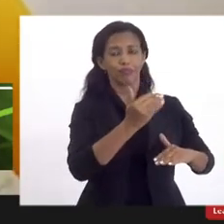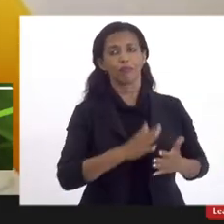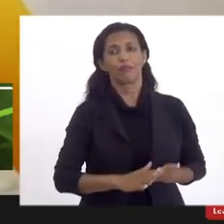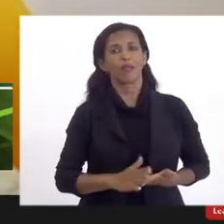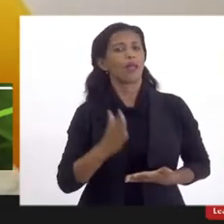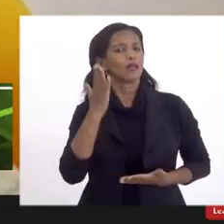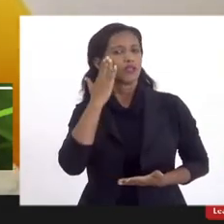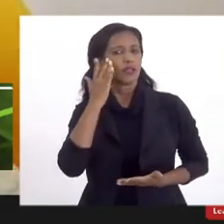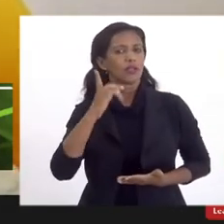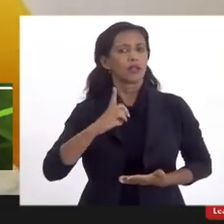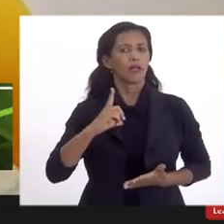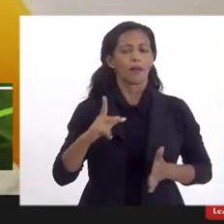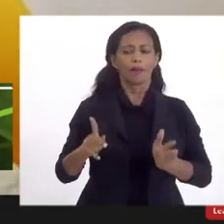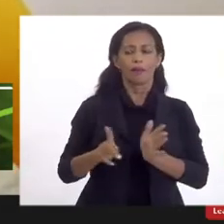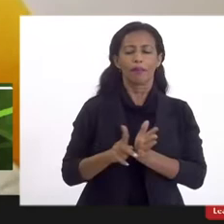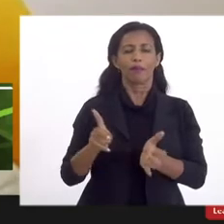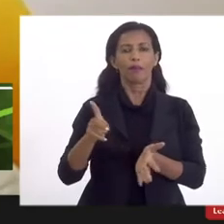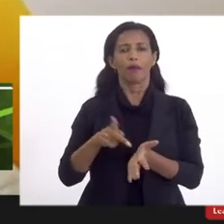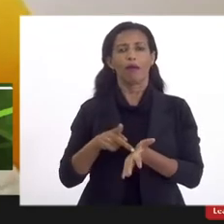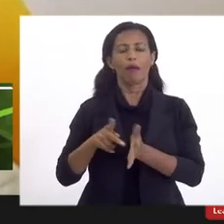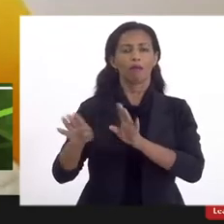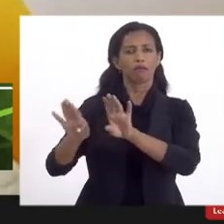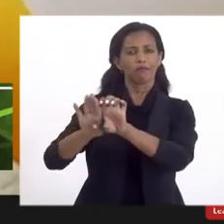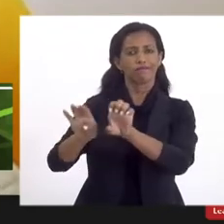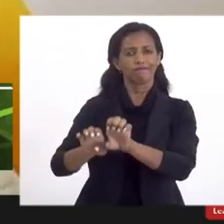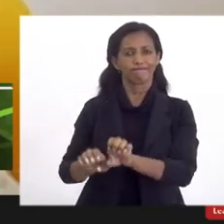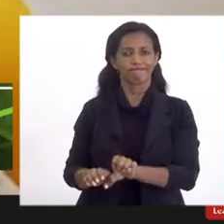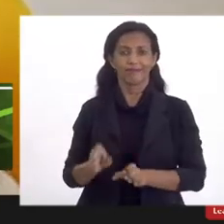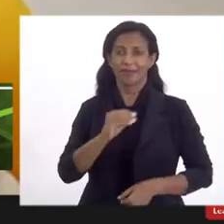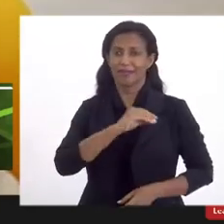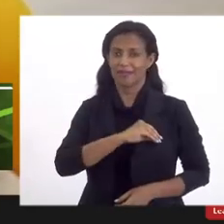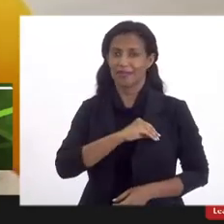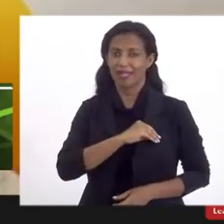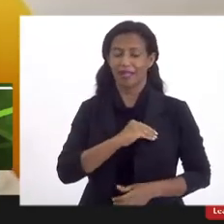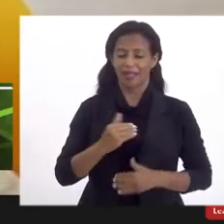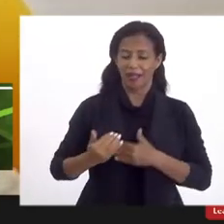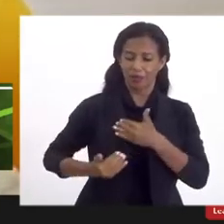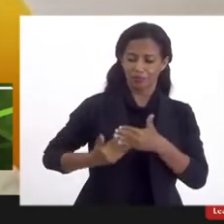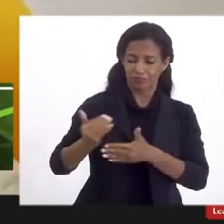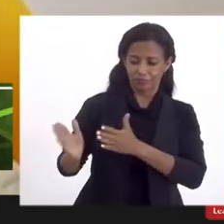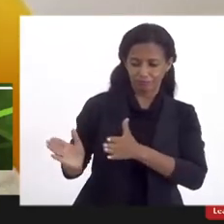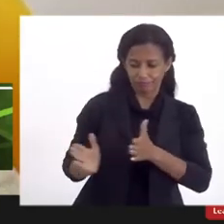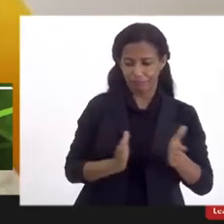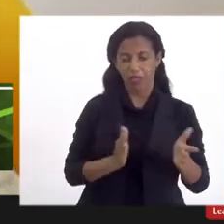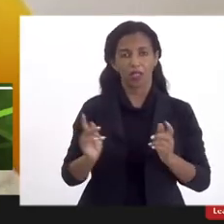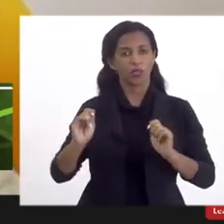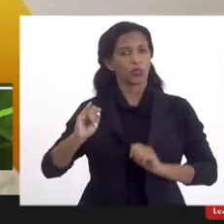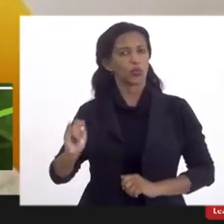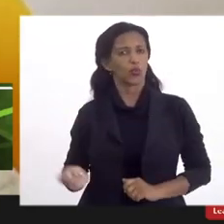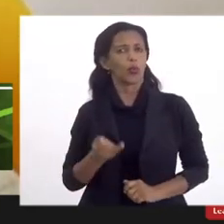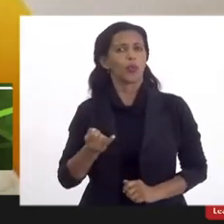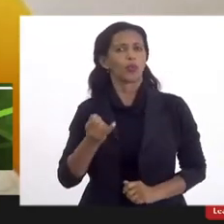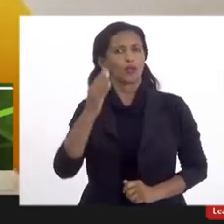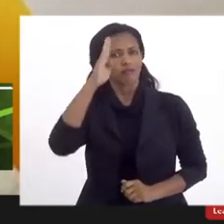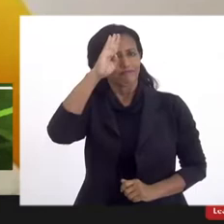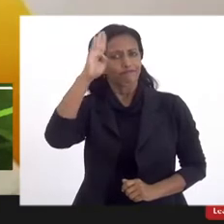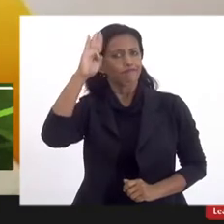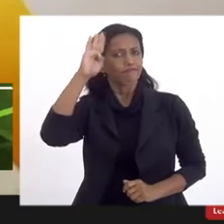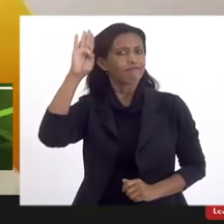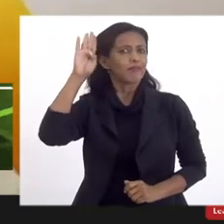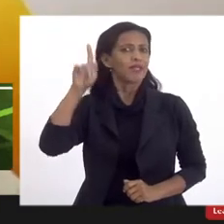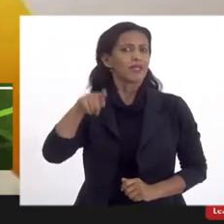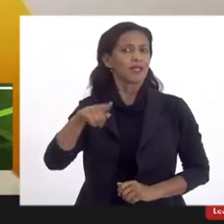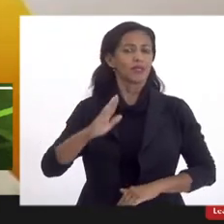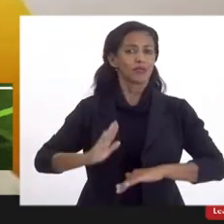a gente acaba tendo pela própria realidade estrutural, salarial, de carreira e de possibilidades acadêmicas que esses profissionais